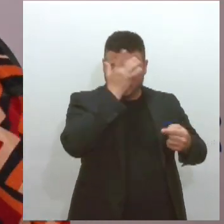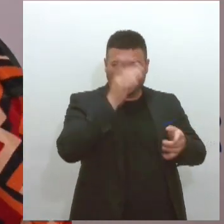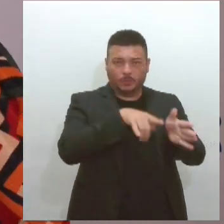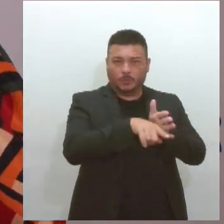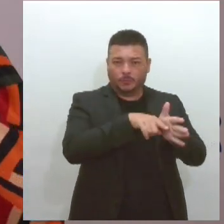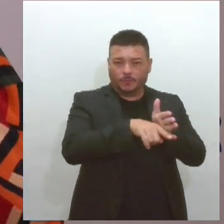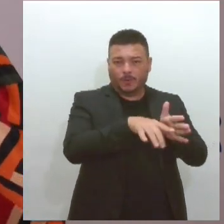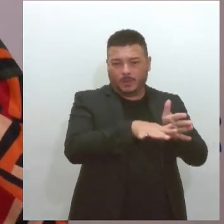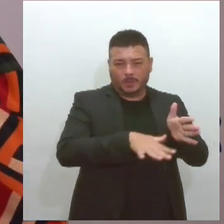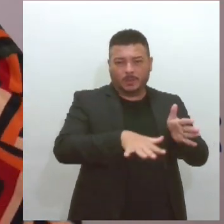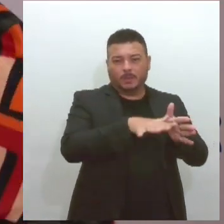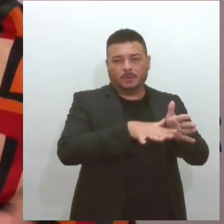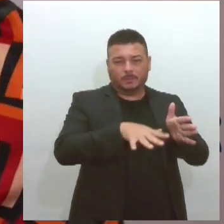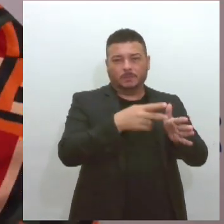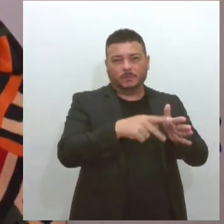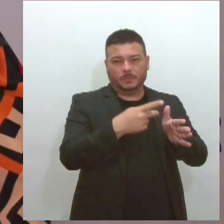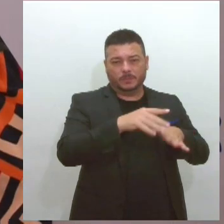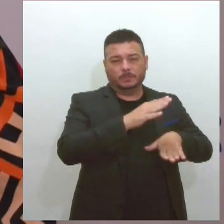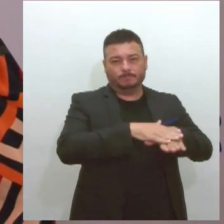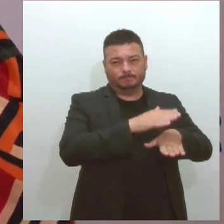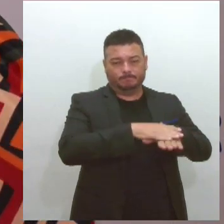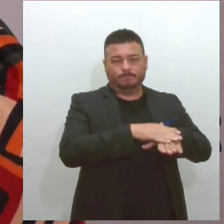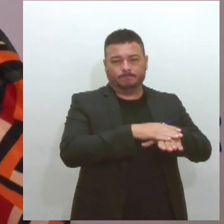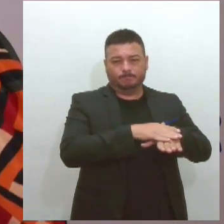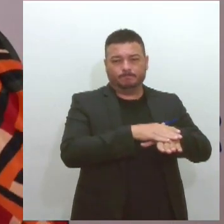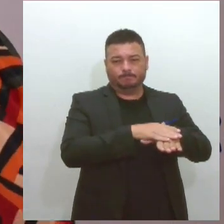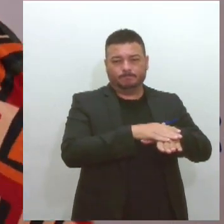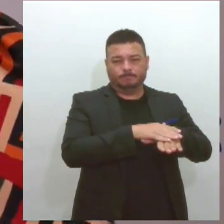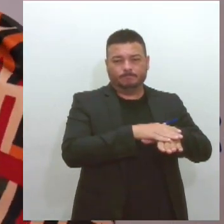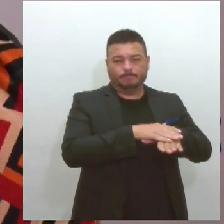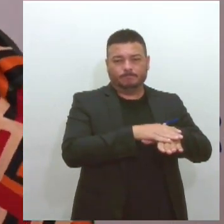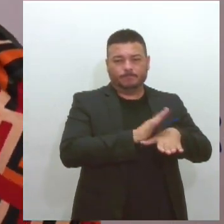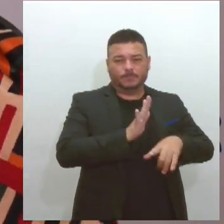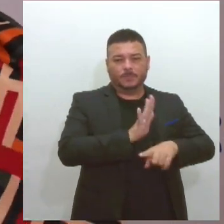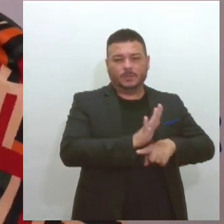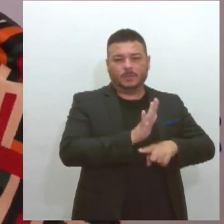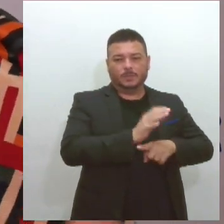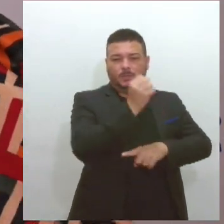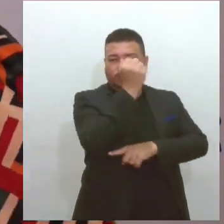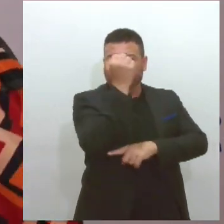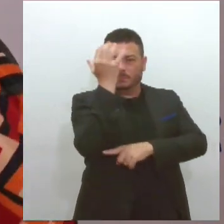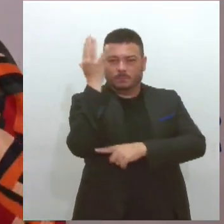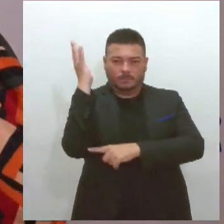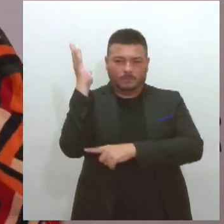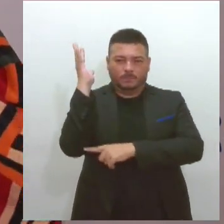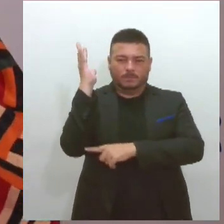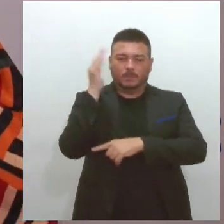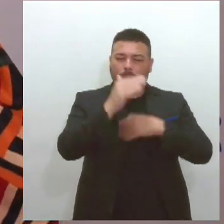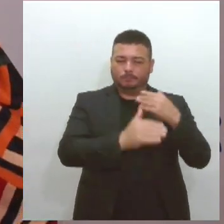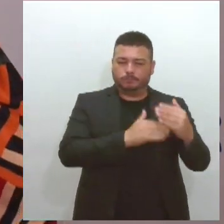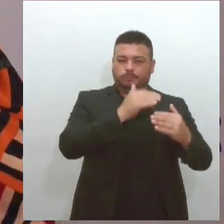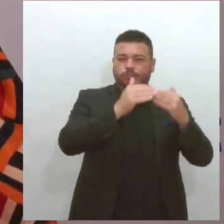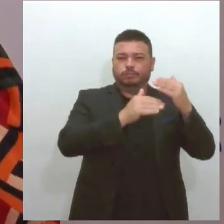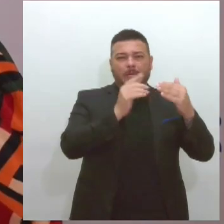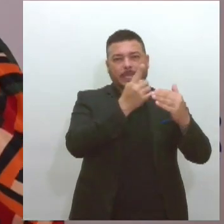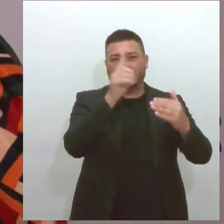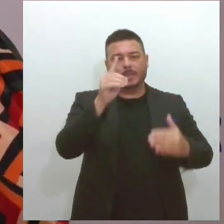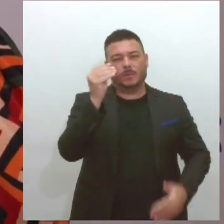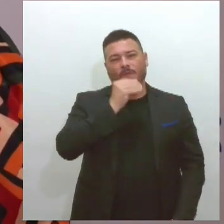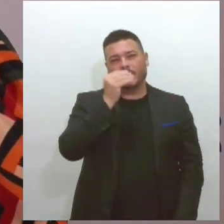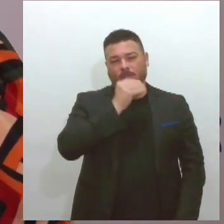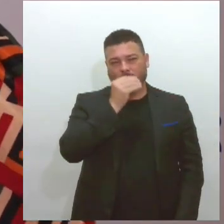para ajudar o meio ambiente e não para fragilizar as